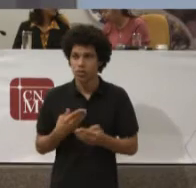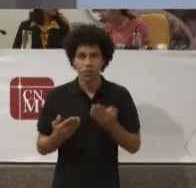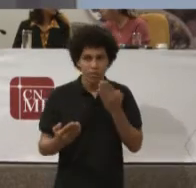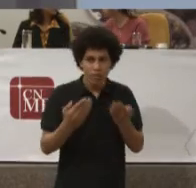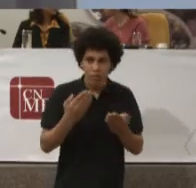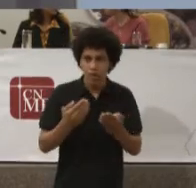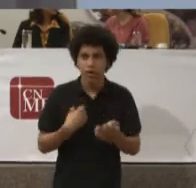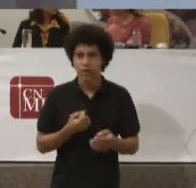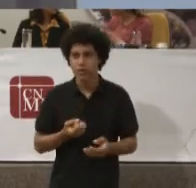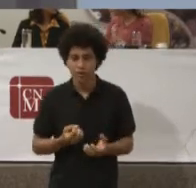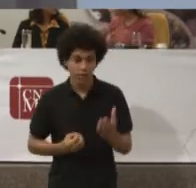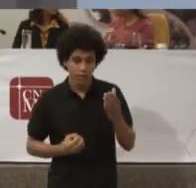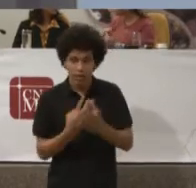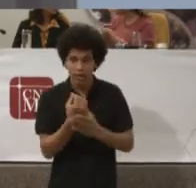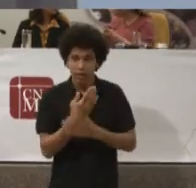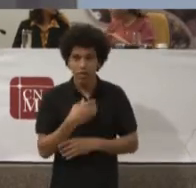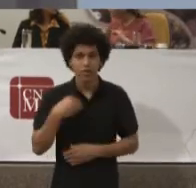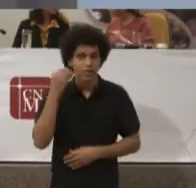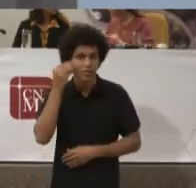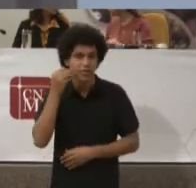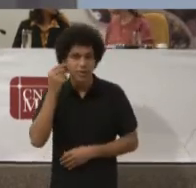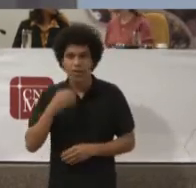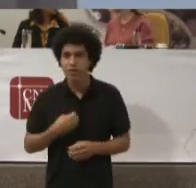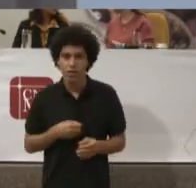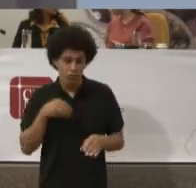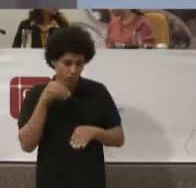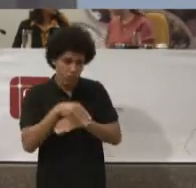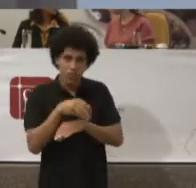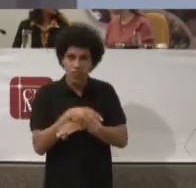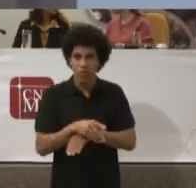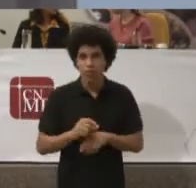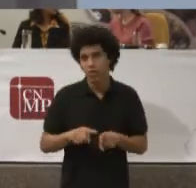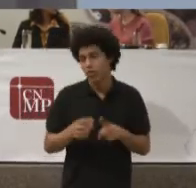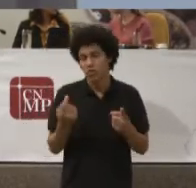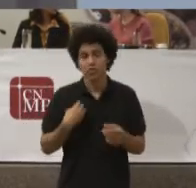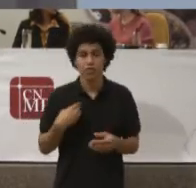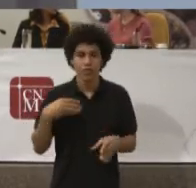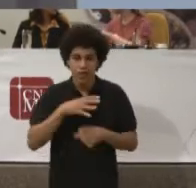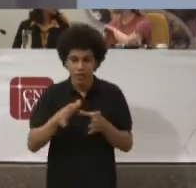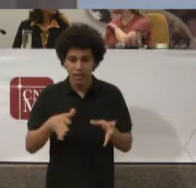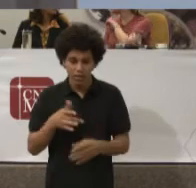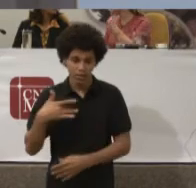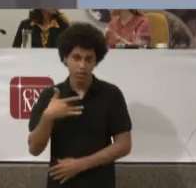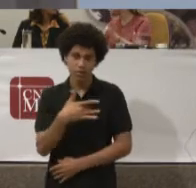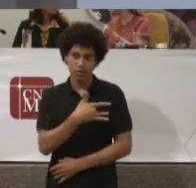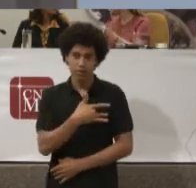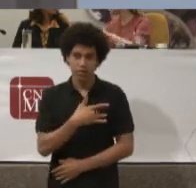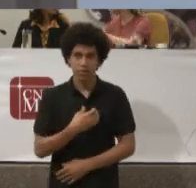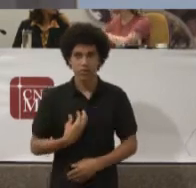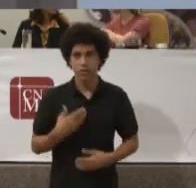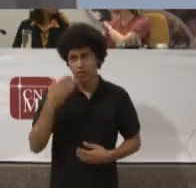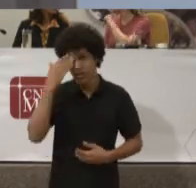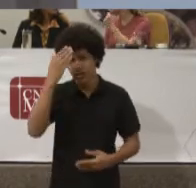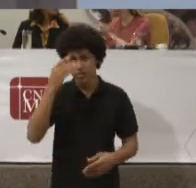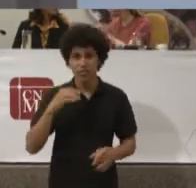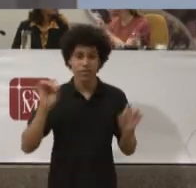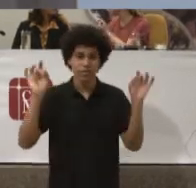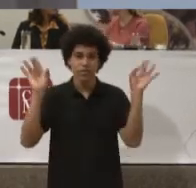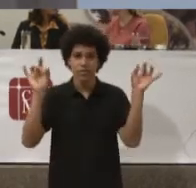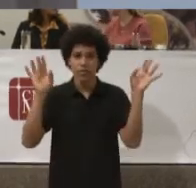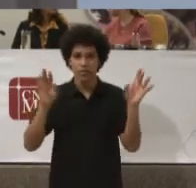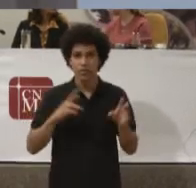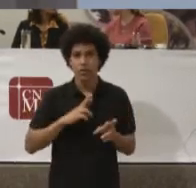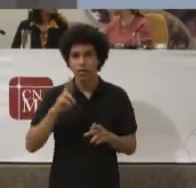contribuição Com sua experiência Na área da saúde Fazer um agradecimento Especial A doutora Raquel Dodi E toda a equipe Do